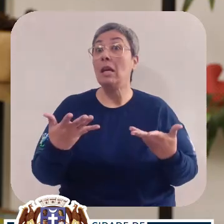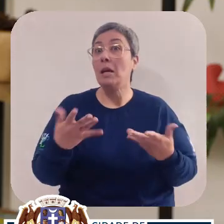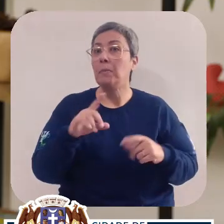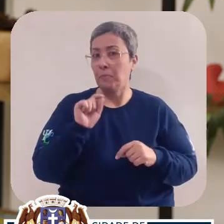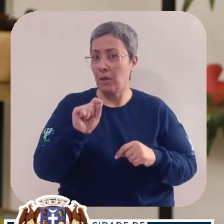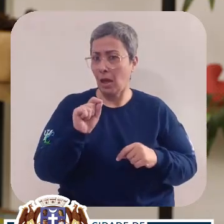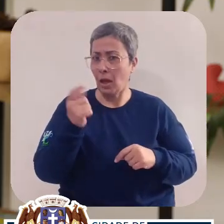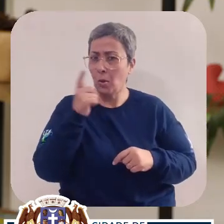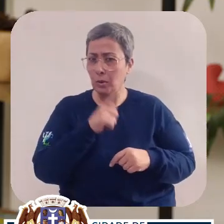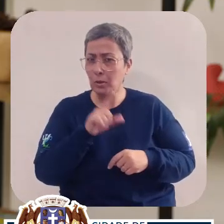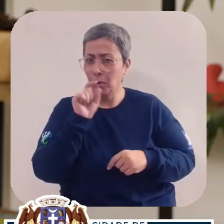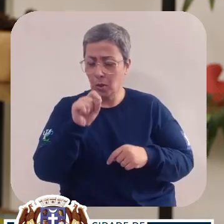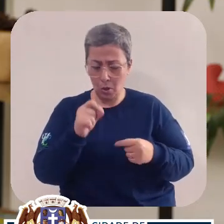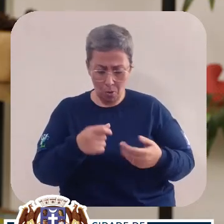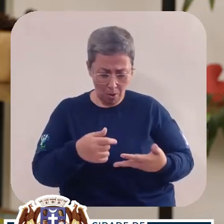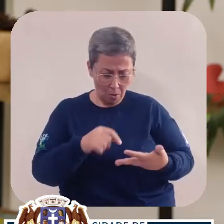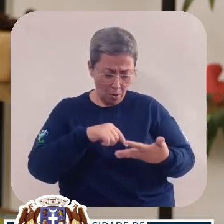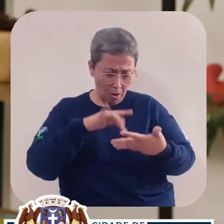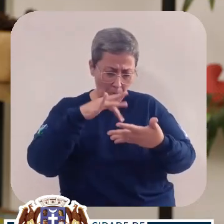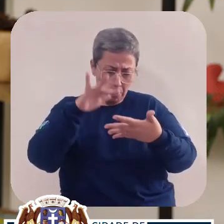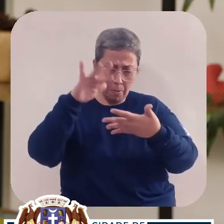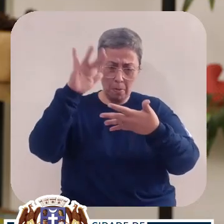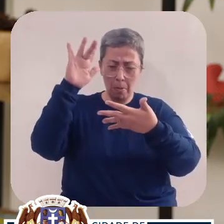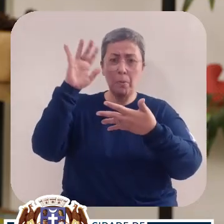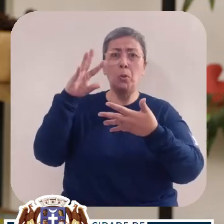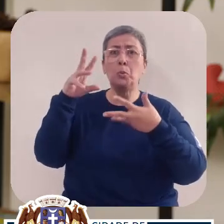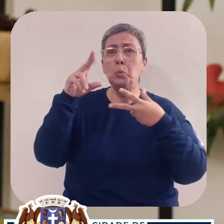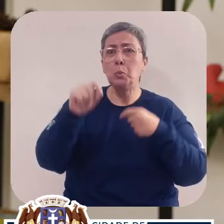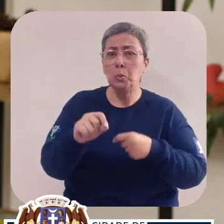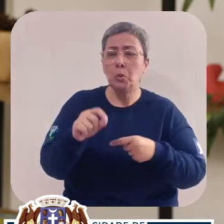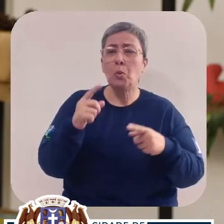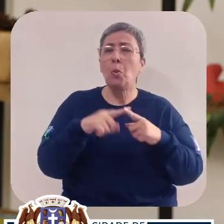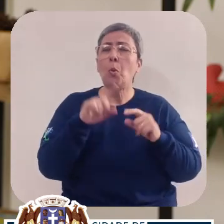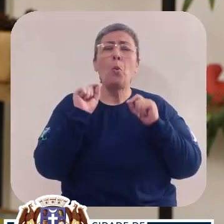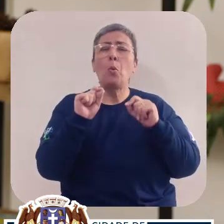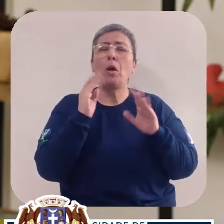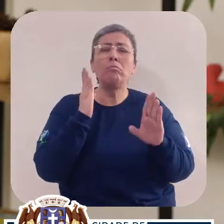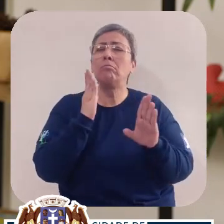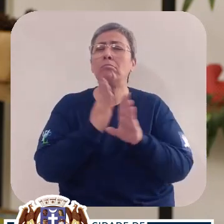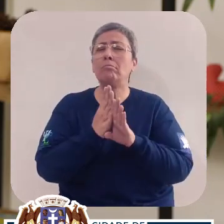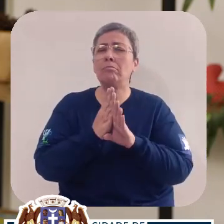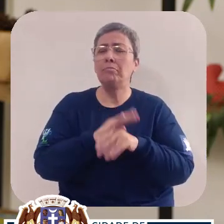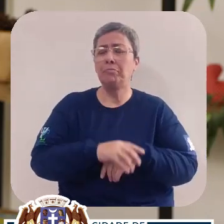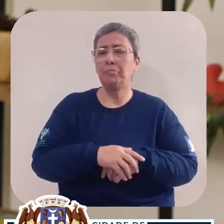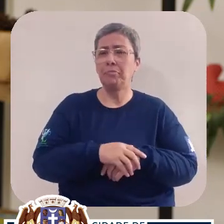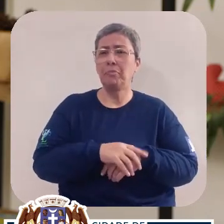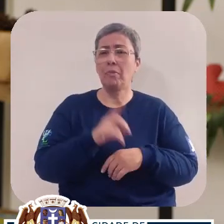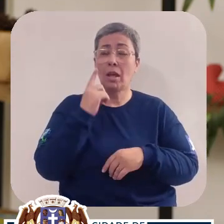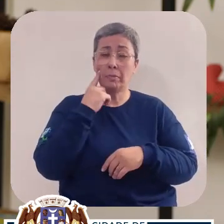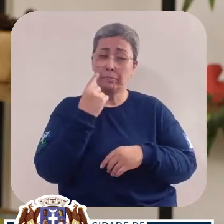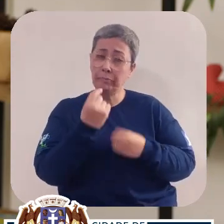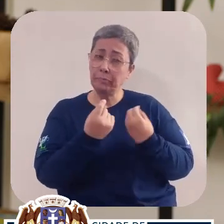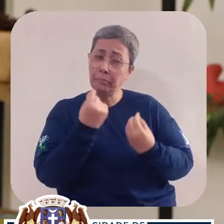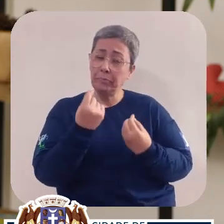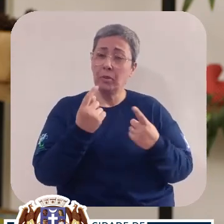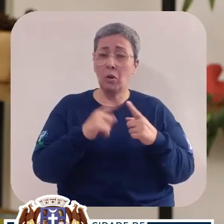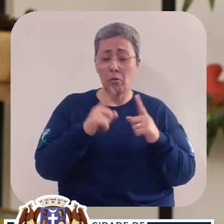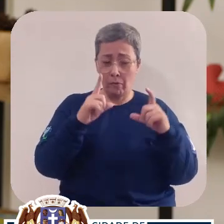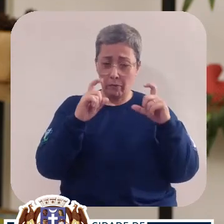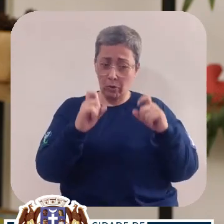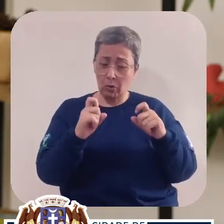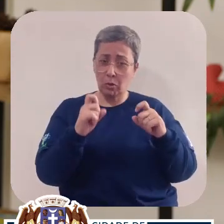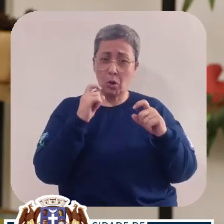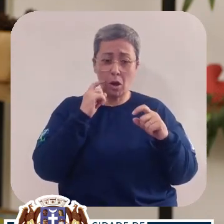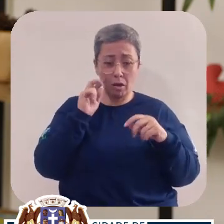E aí, já deu tempo de você olhar todas as suas fotos, né? E o que você descobriu? Você